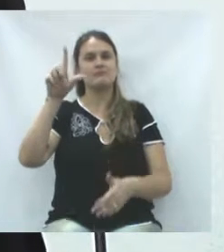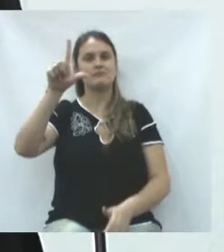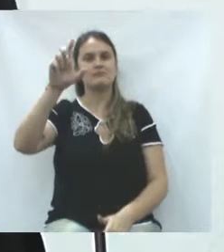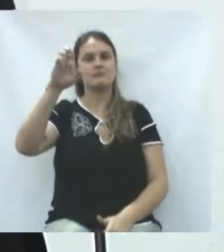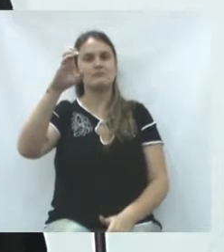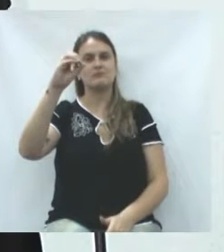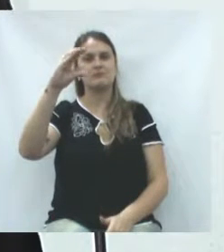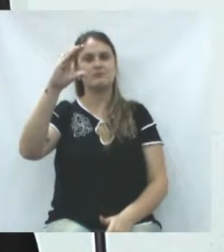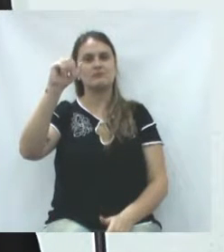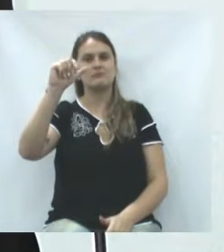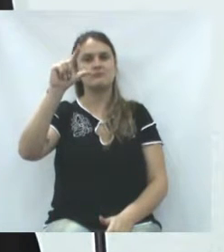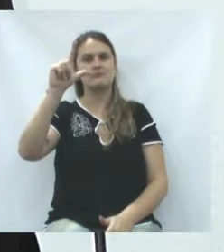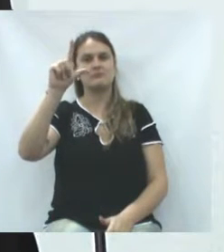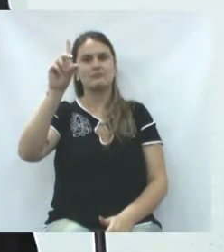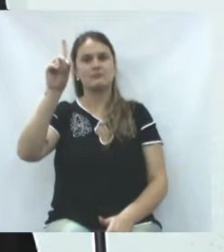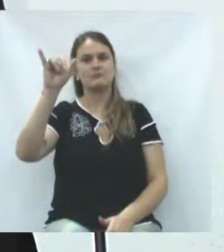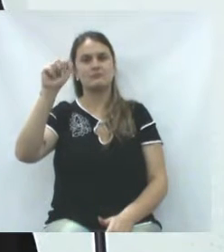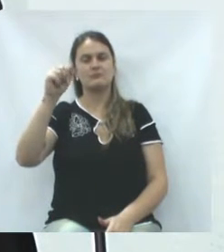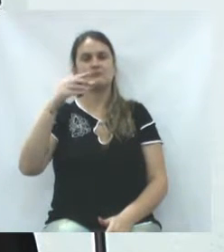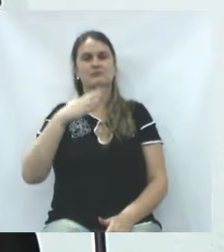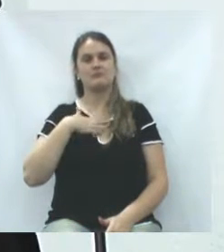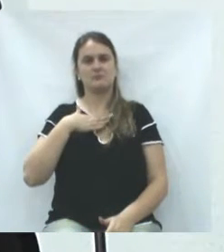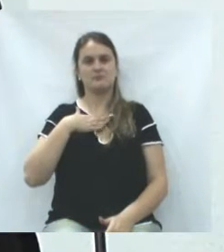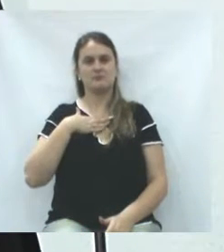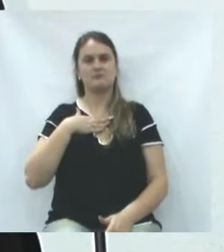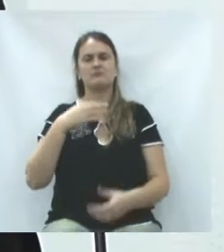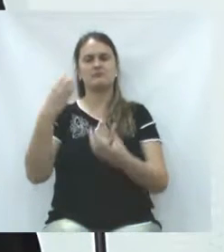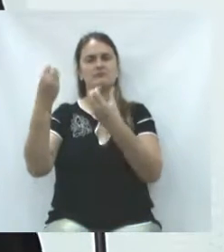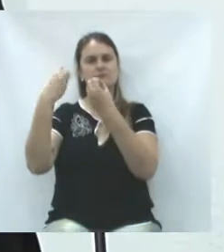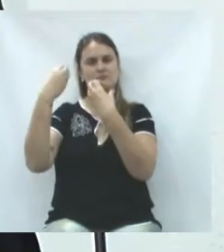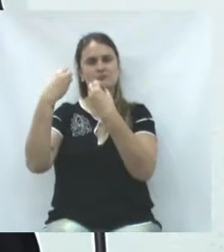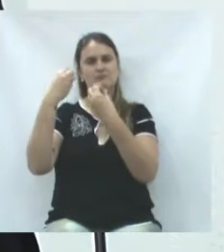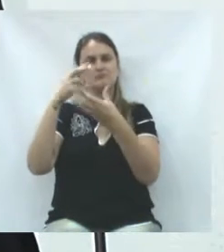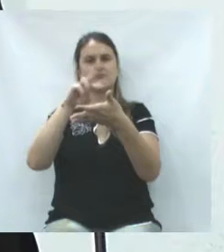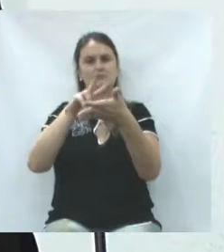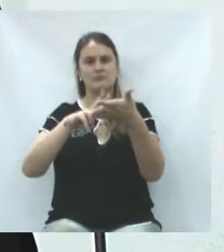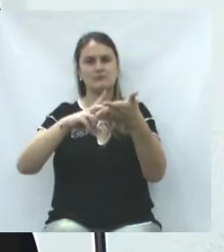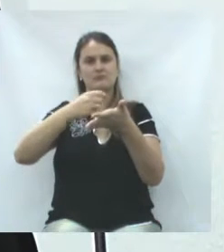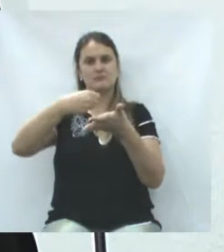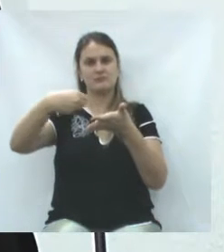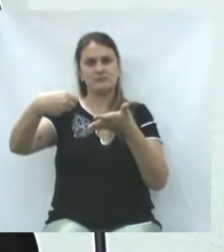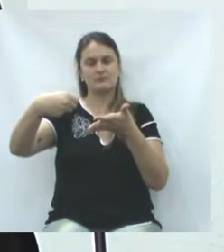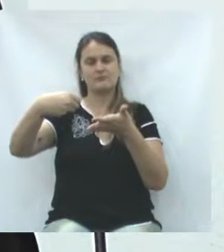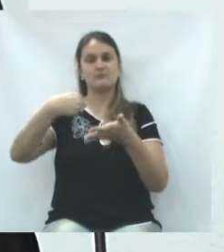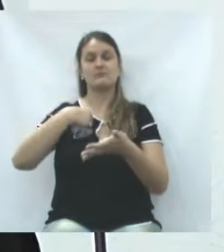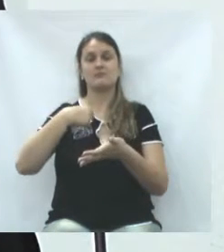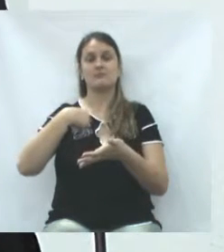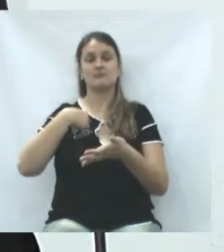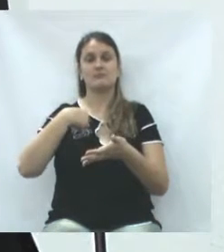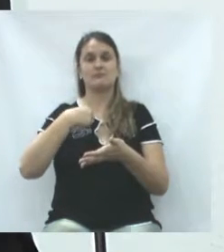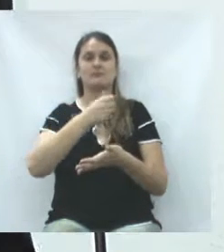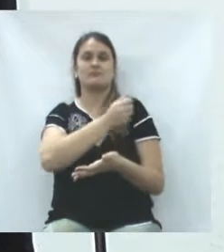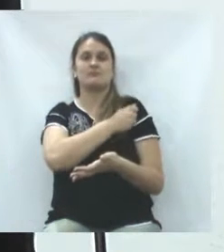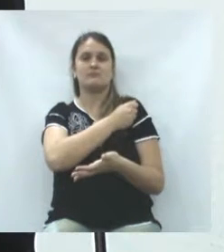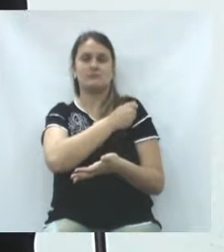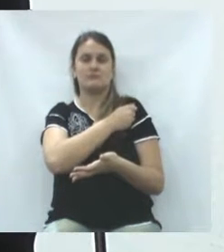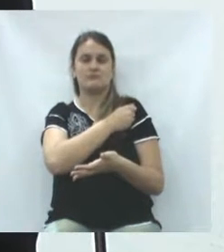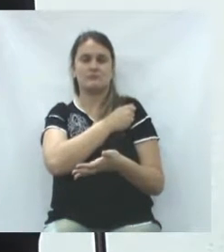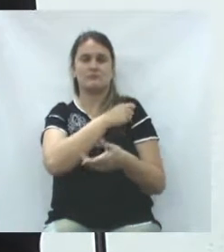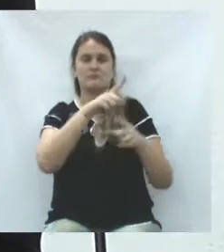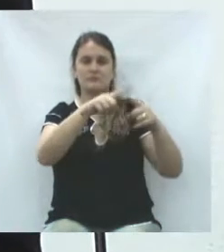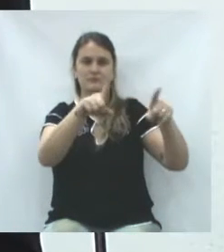professora Leucádia, que deu aula para mim e me alfabetizou. Eu fui aluno de